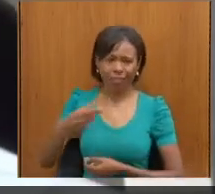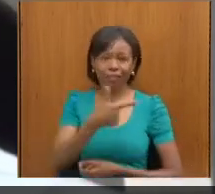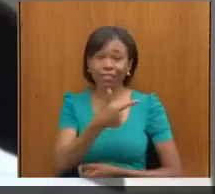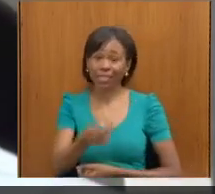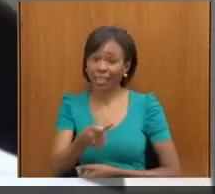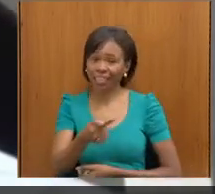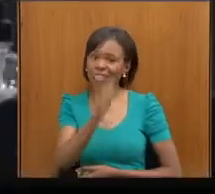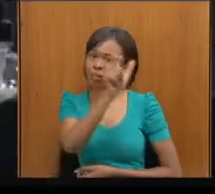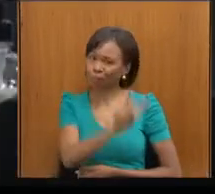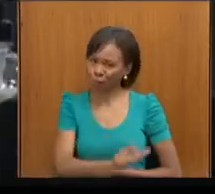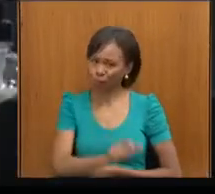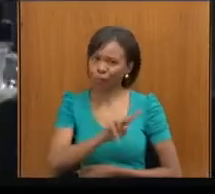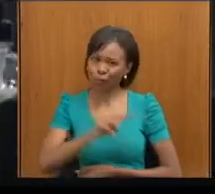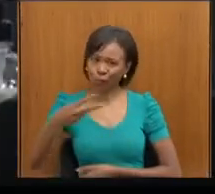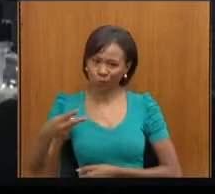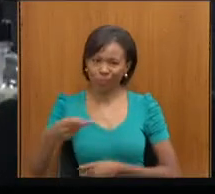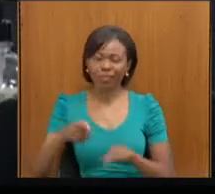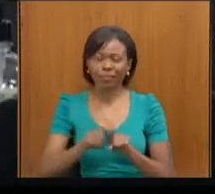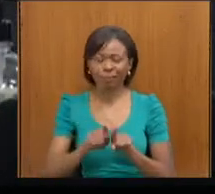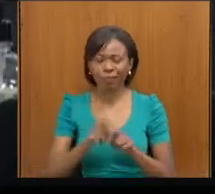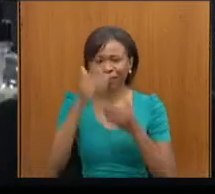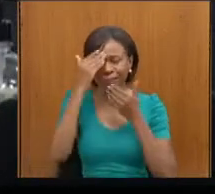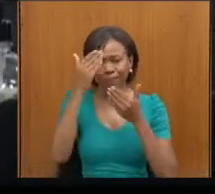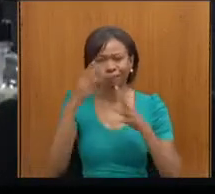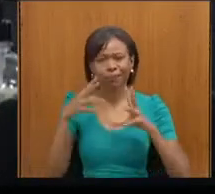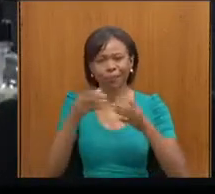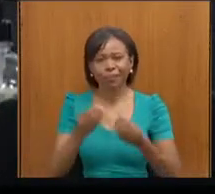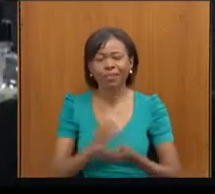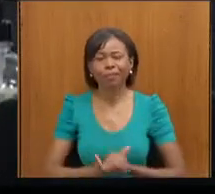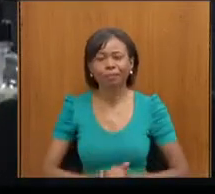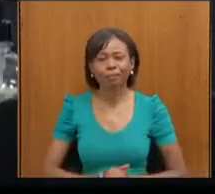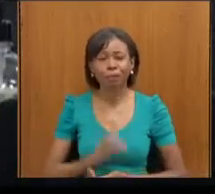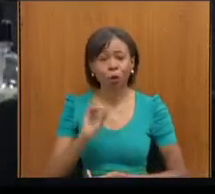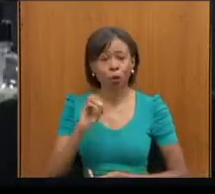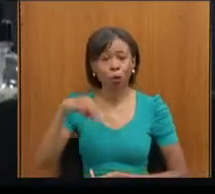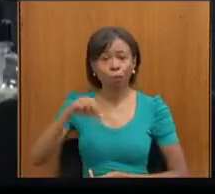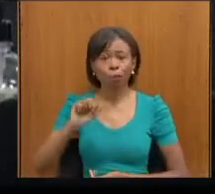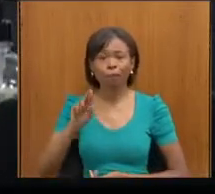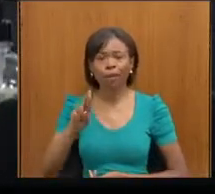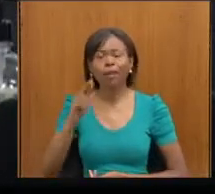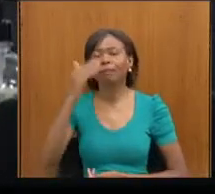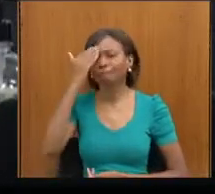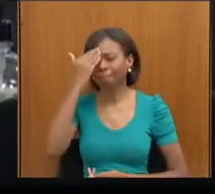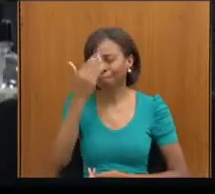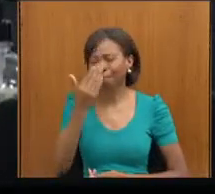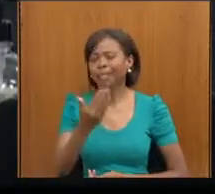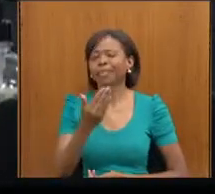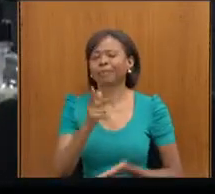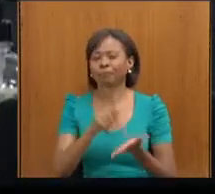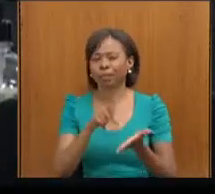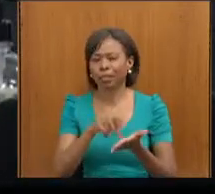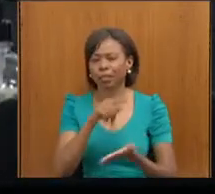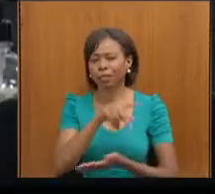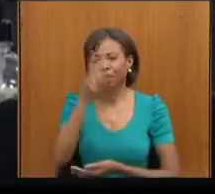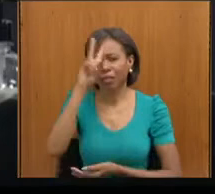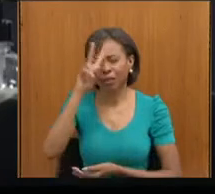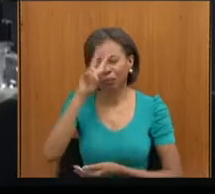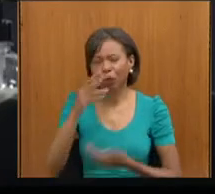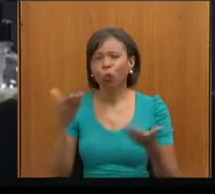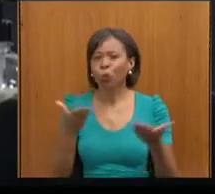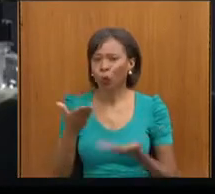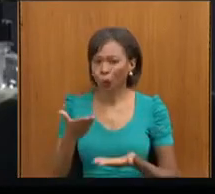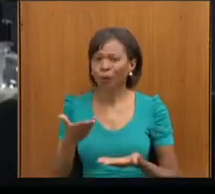obrigado a todos muito obrigado Omar importante lembrança que você traz aqui nessa tarde né